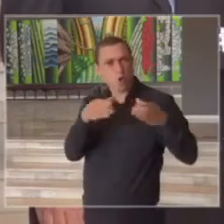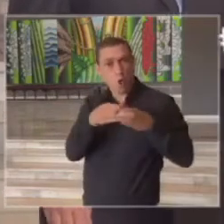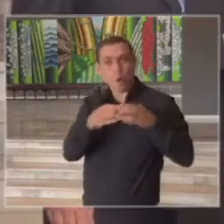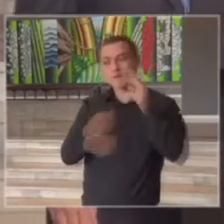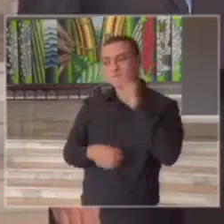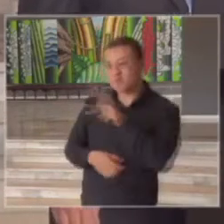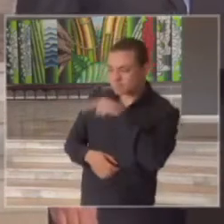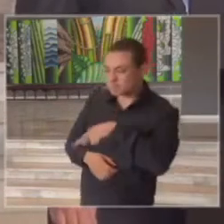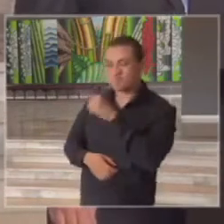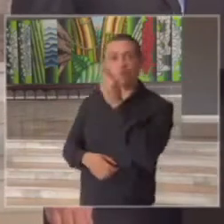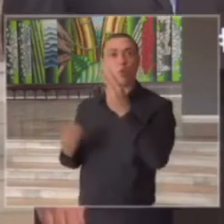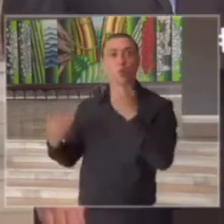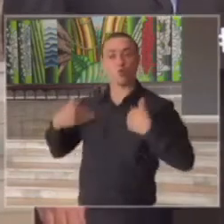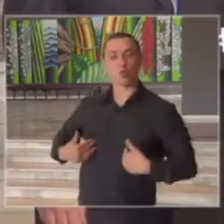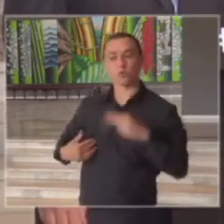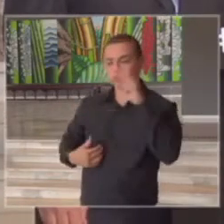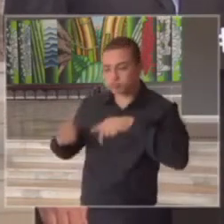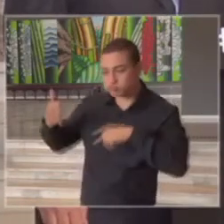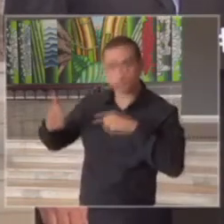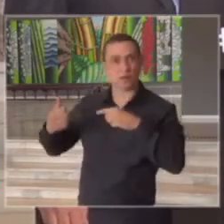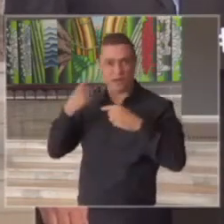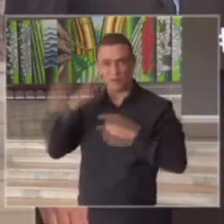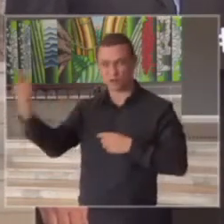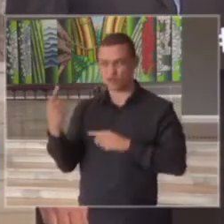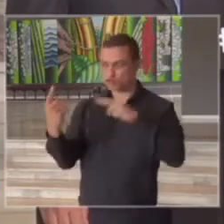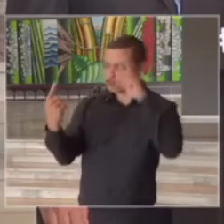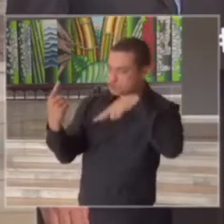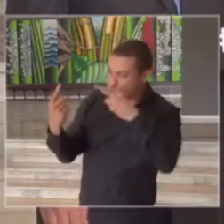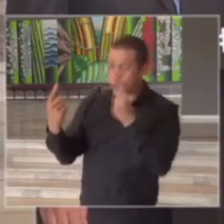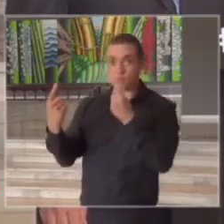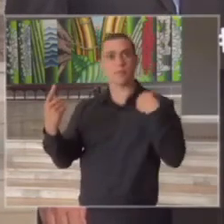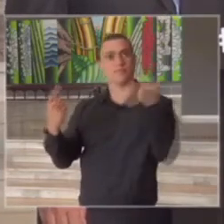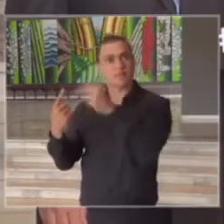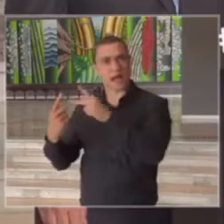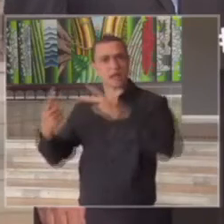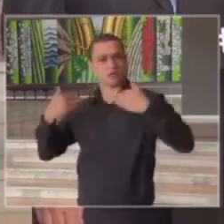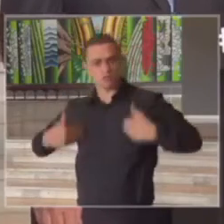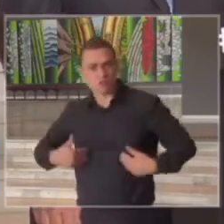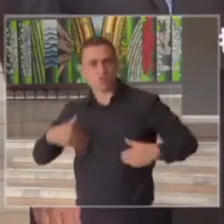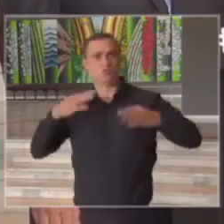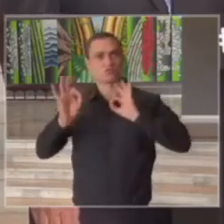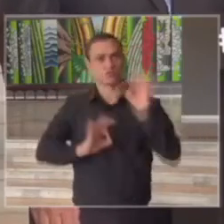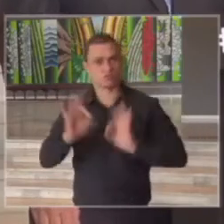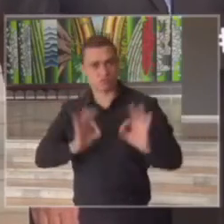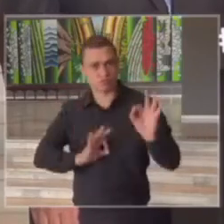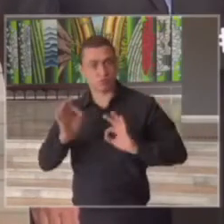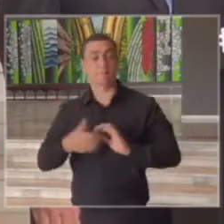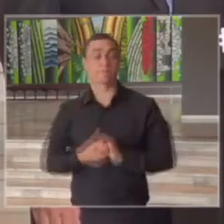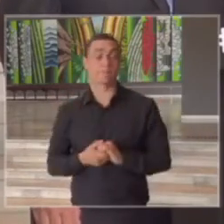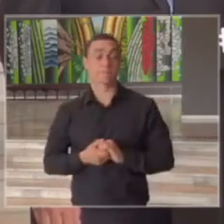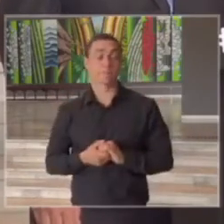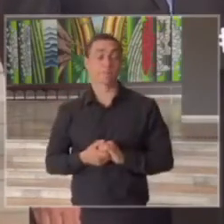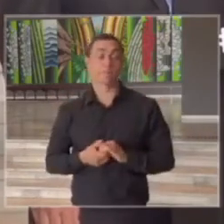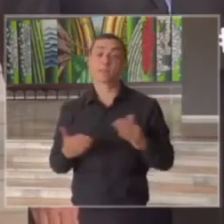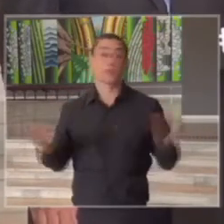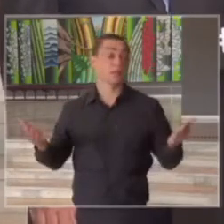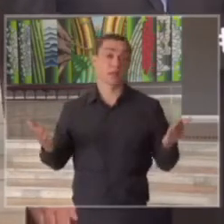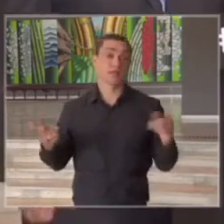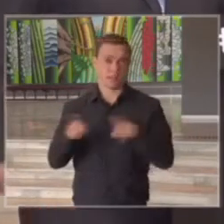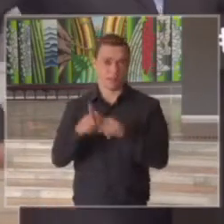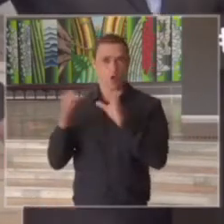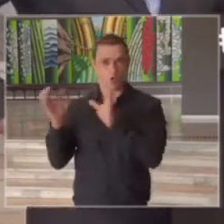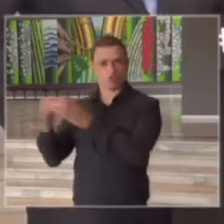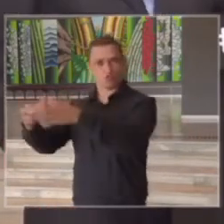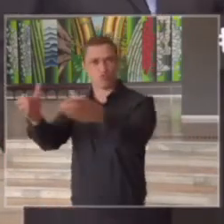faça o preparo o condicionamento físico desses atletas e os clubes